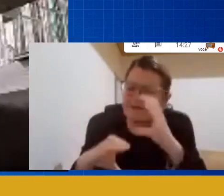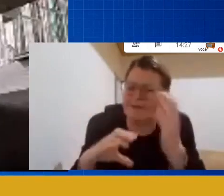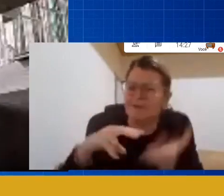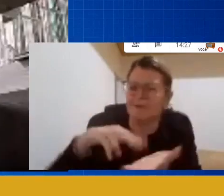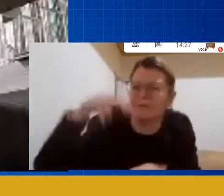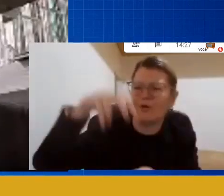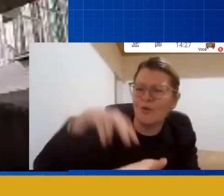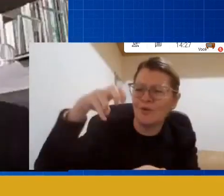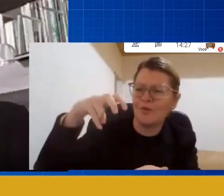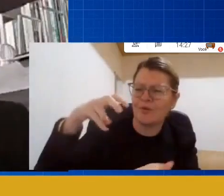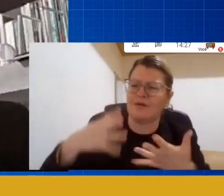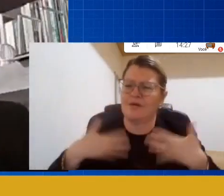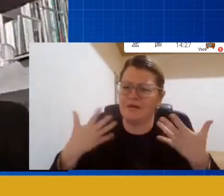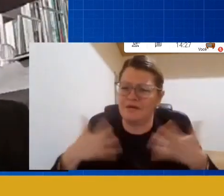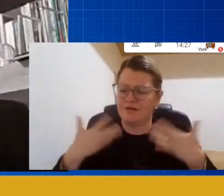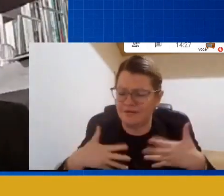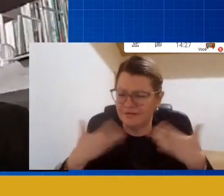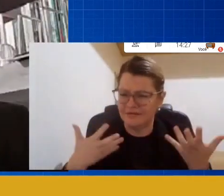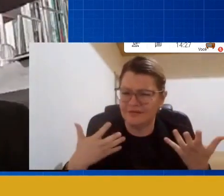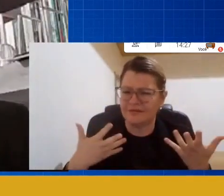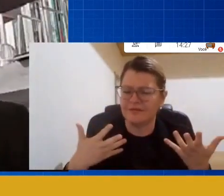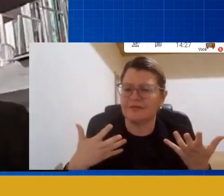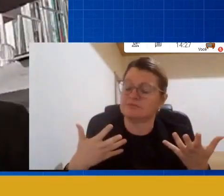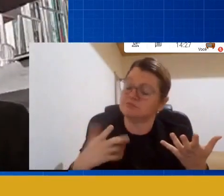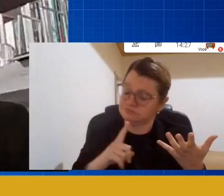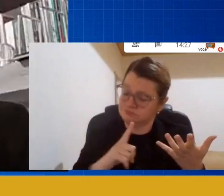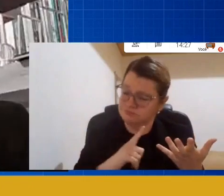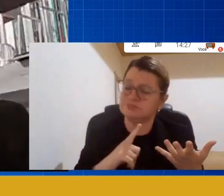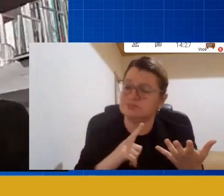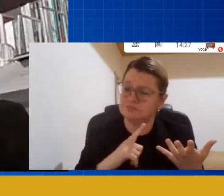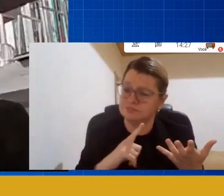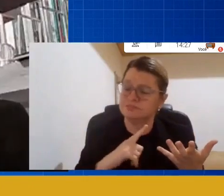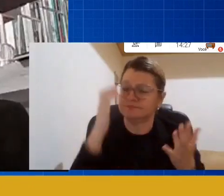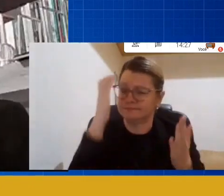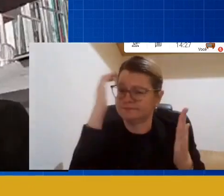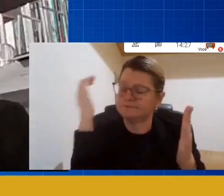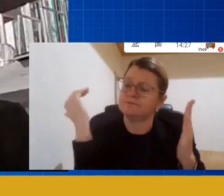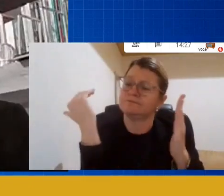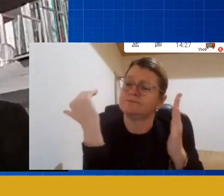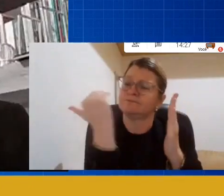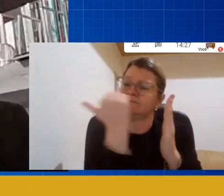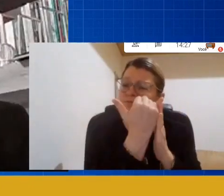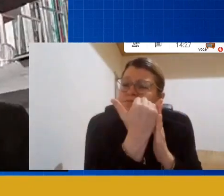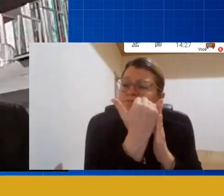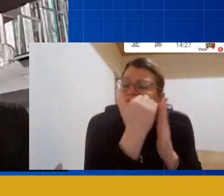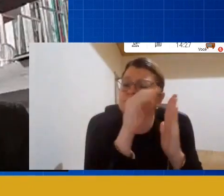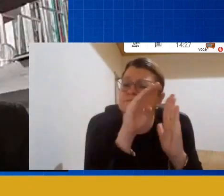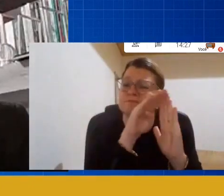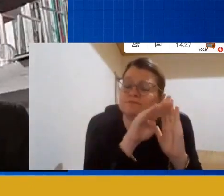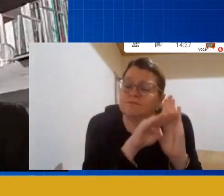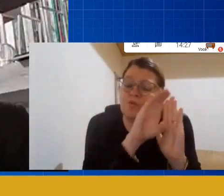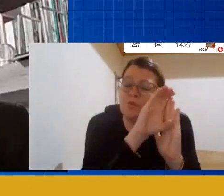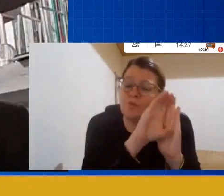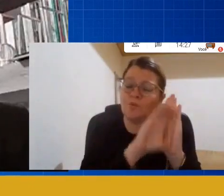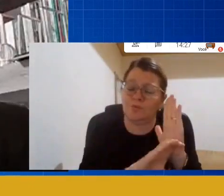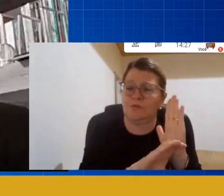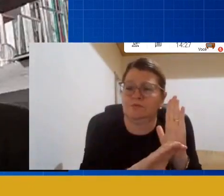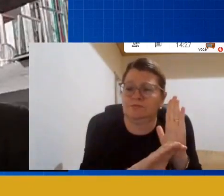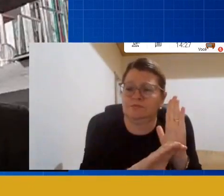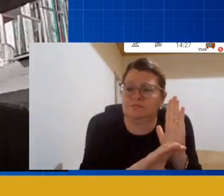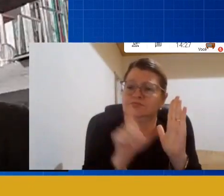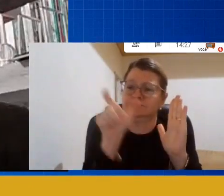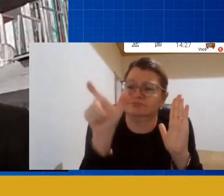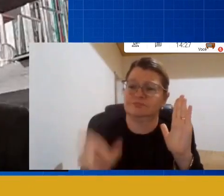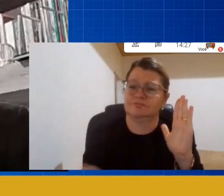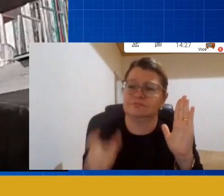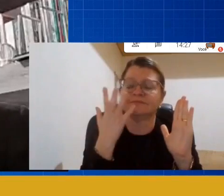alegre e assim por diante, eu estou cumprindo com grande parte esse currículo para não